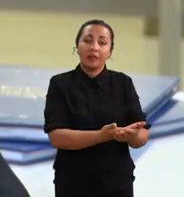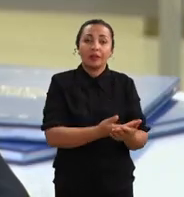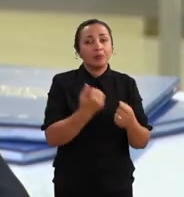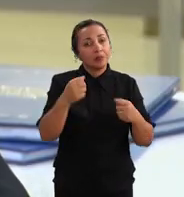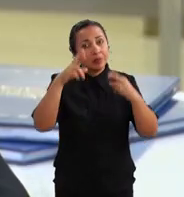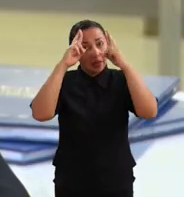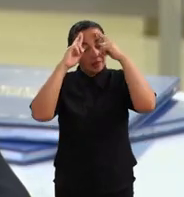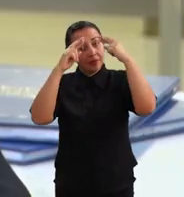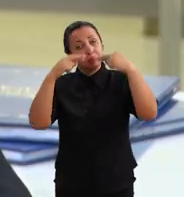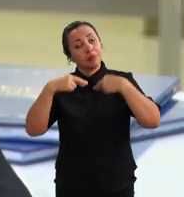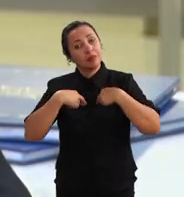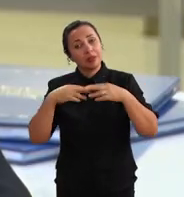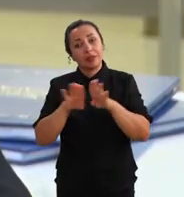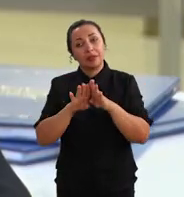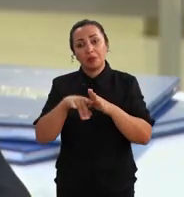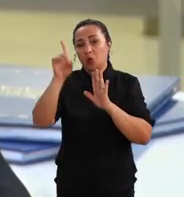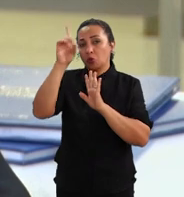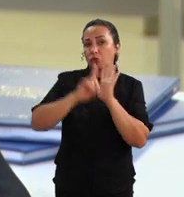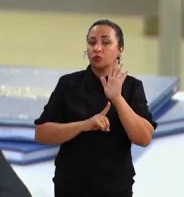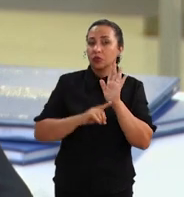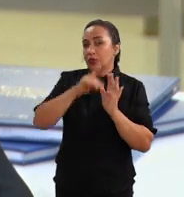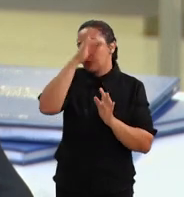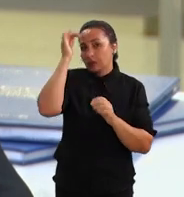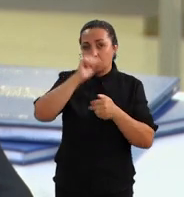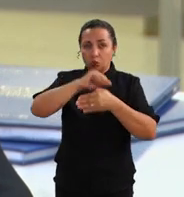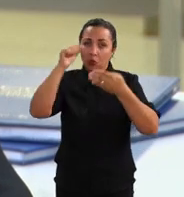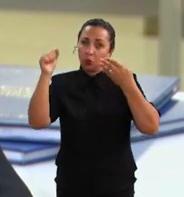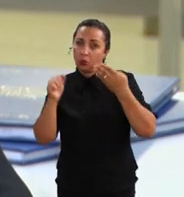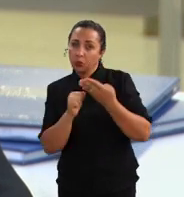respeitar os direitos autorais,